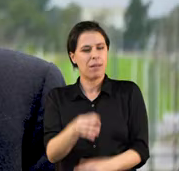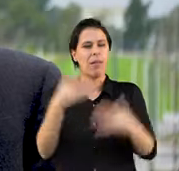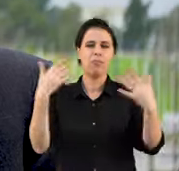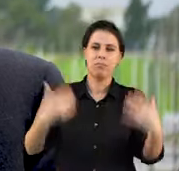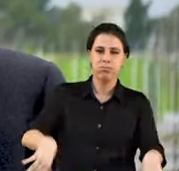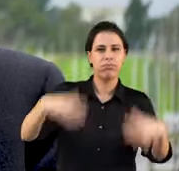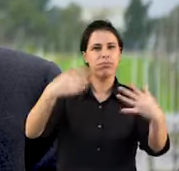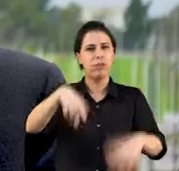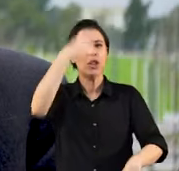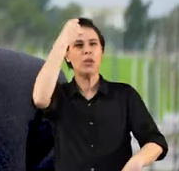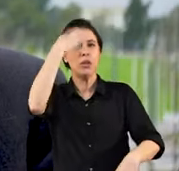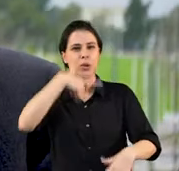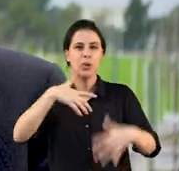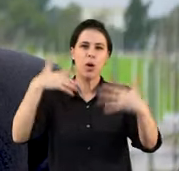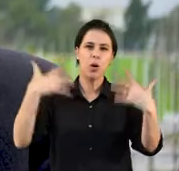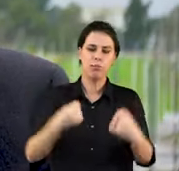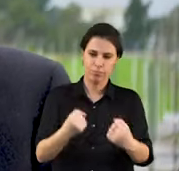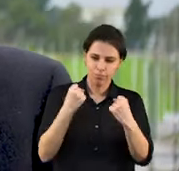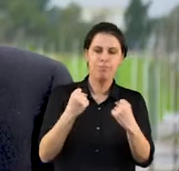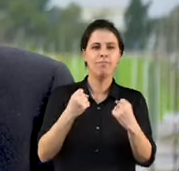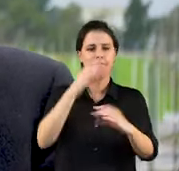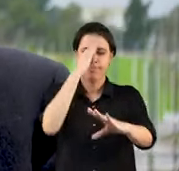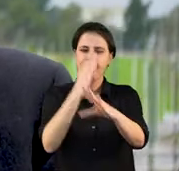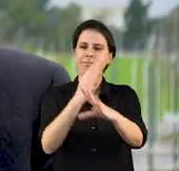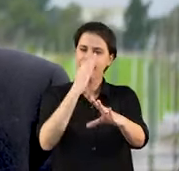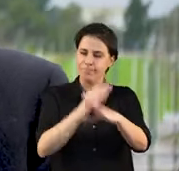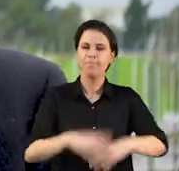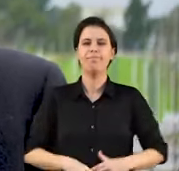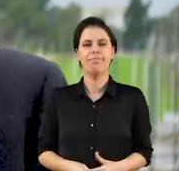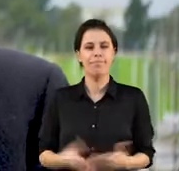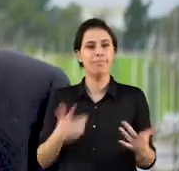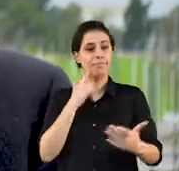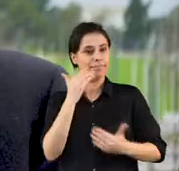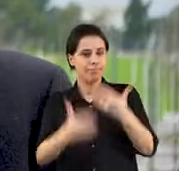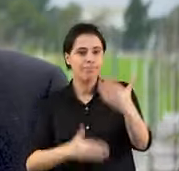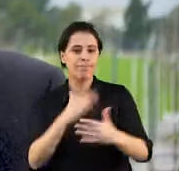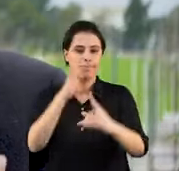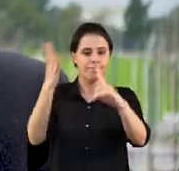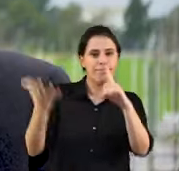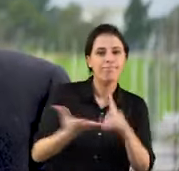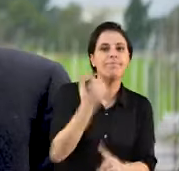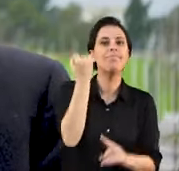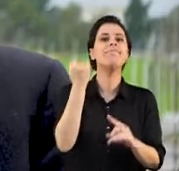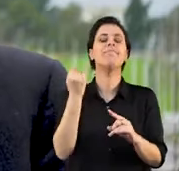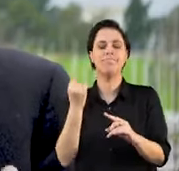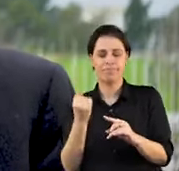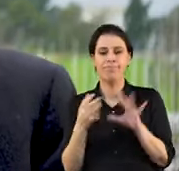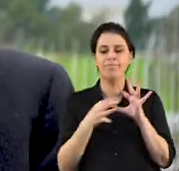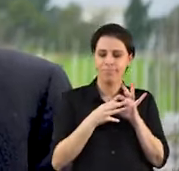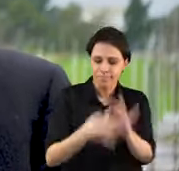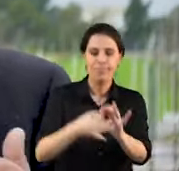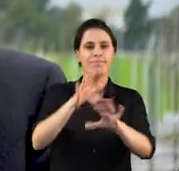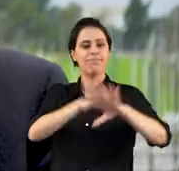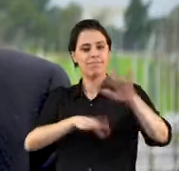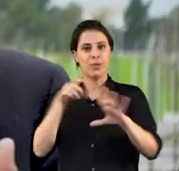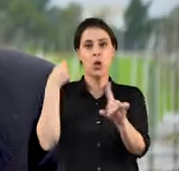Partido com uma história e um percurso duros como punhos, mas fascinante. Não houve avanço ou conquista que não tenha